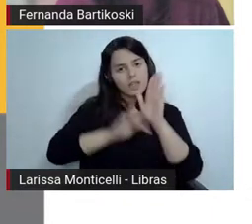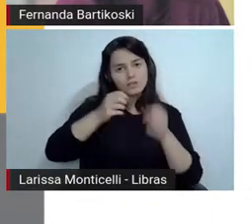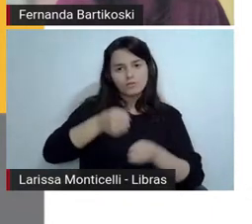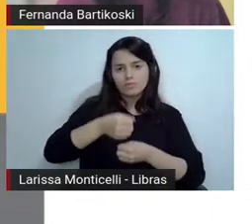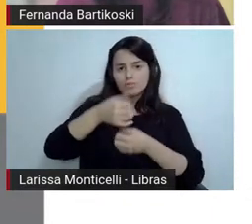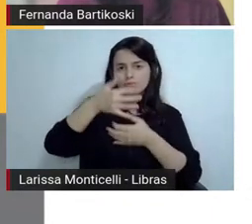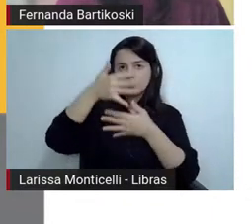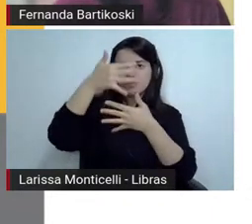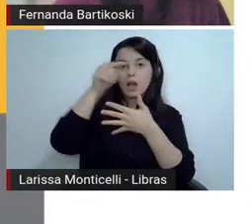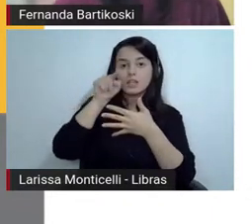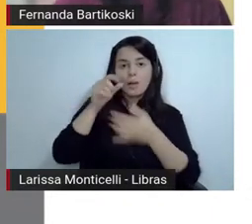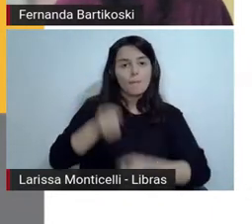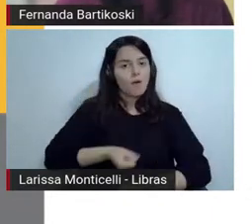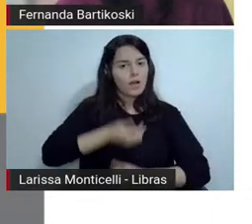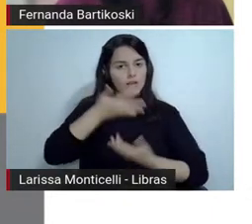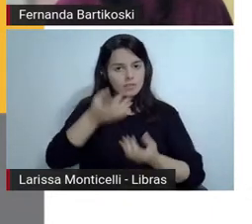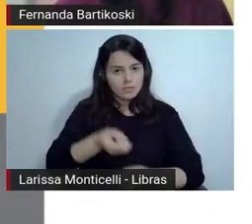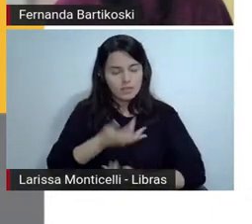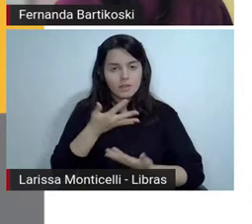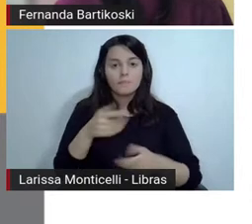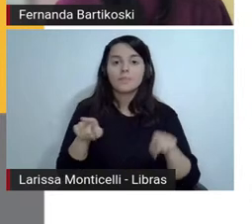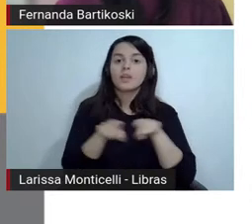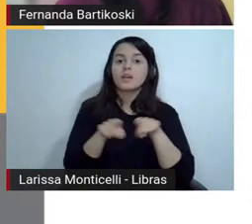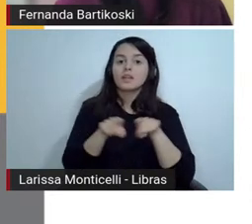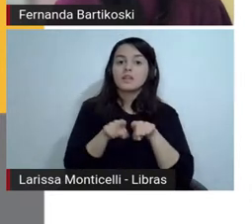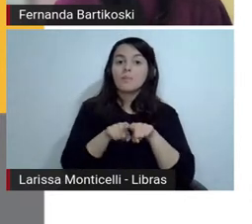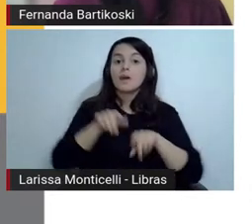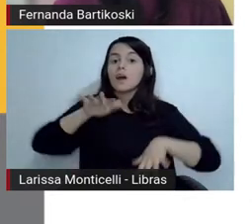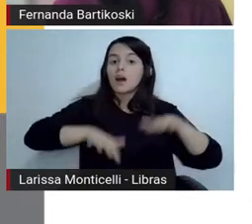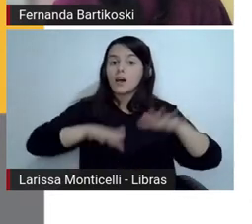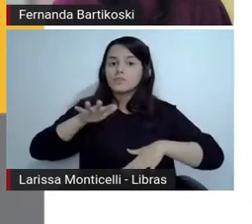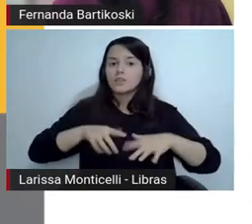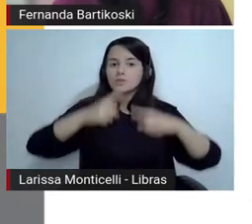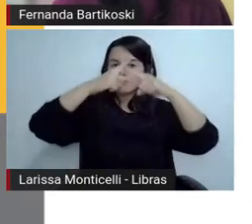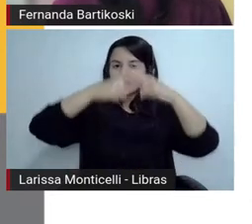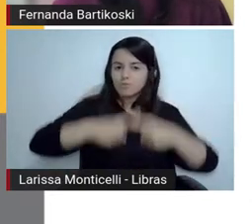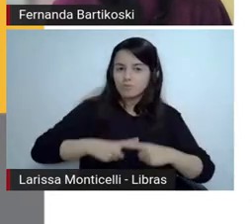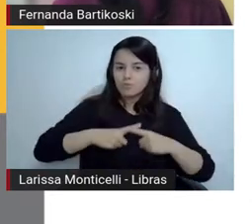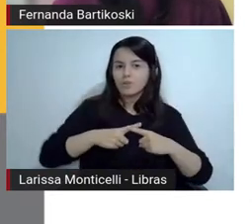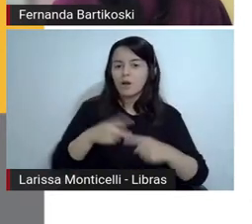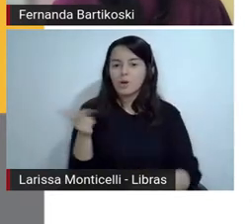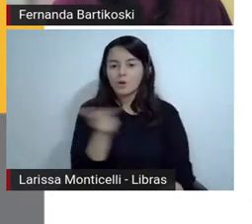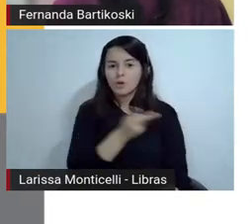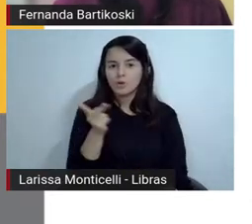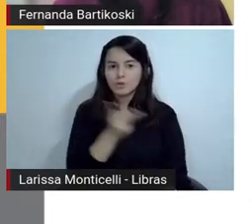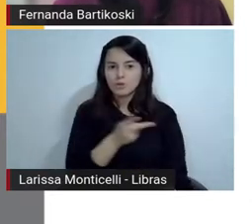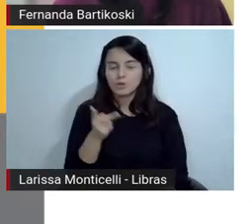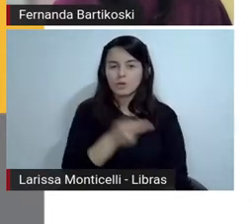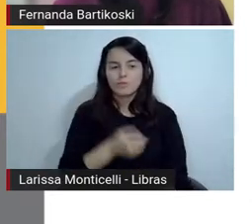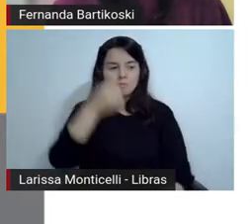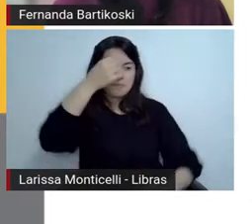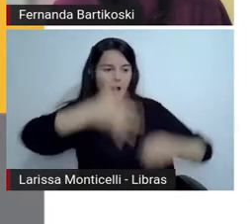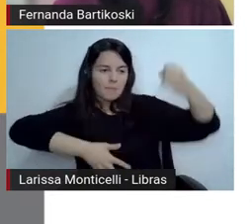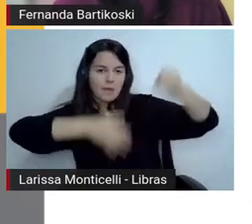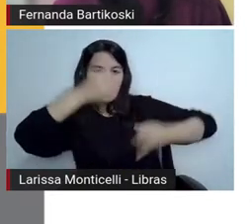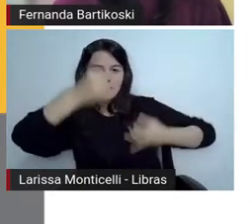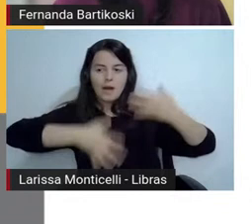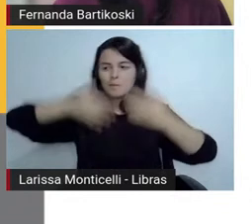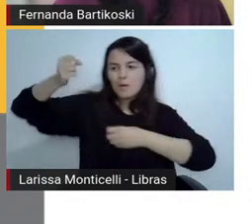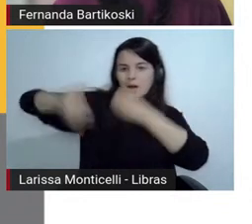literário menos canônico e da oralidade outras narrativas romances